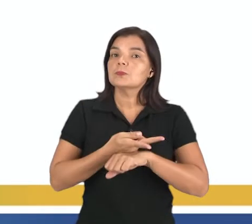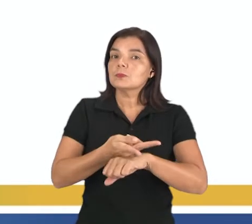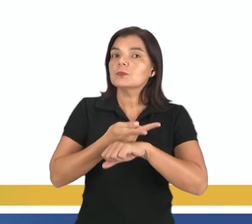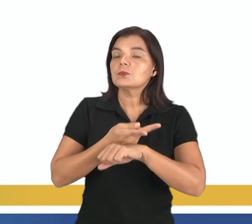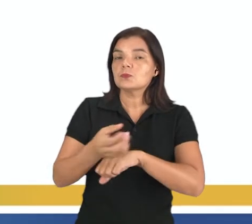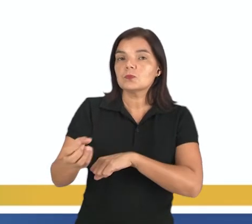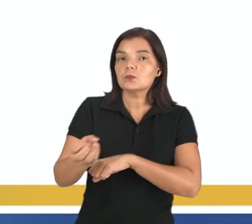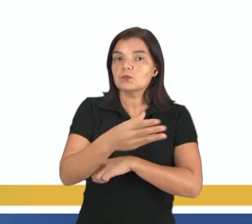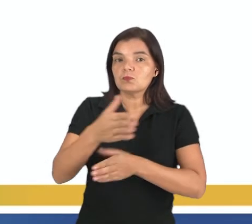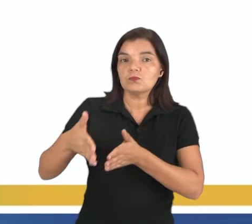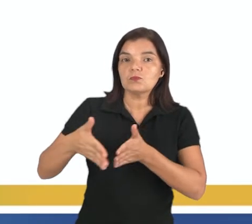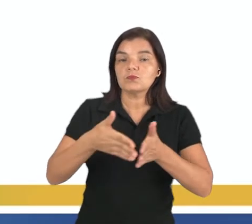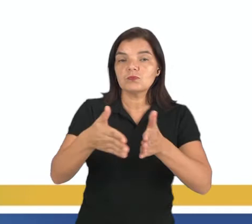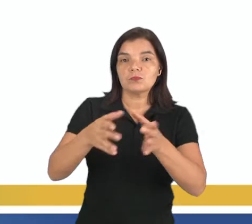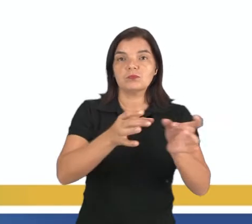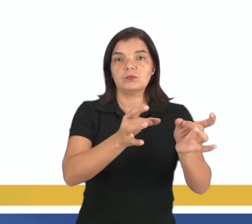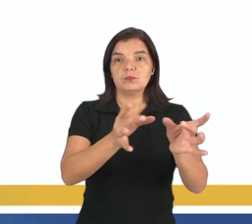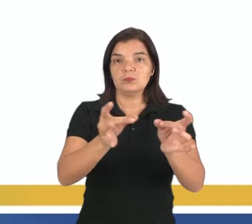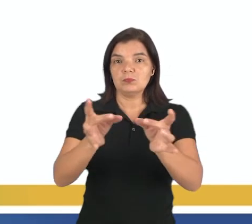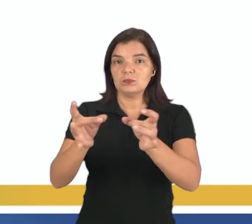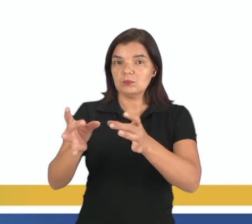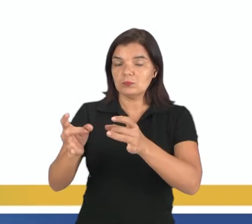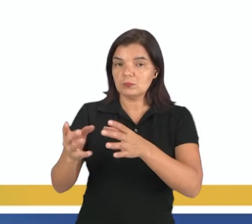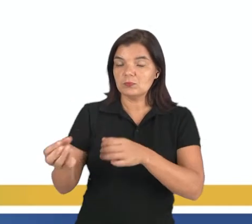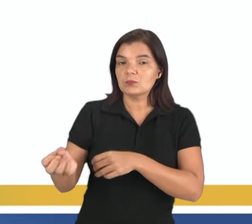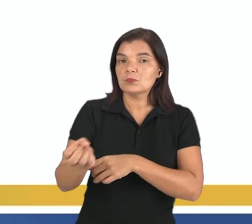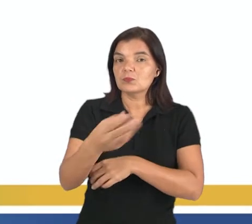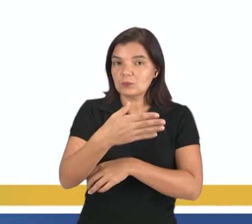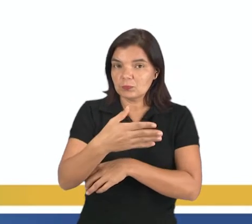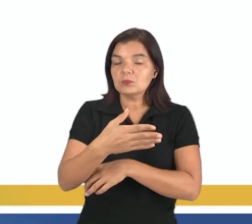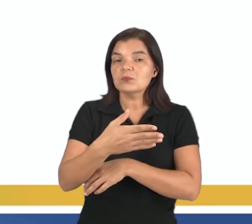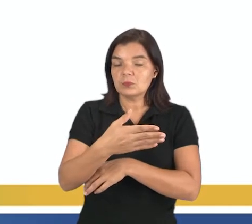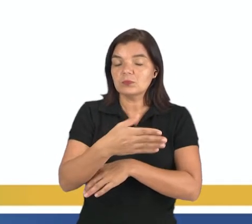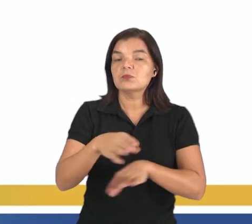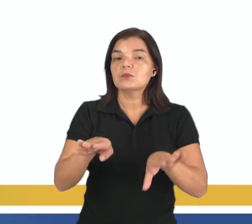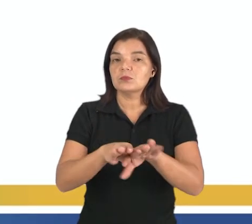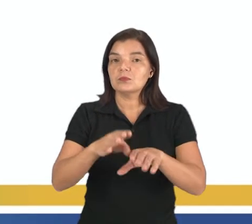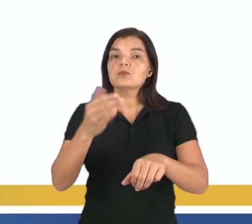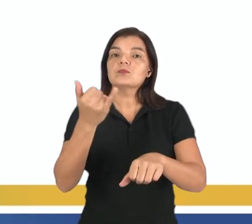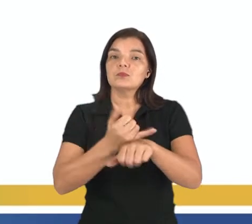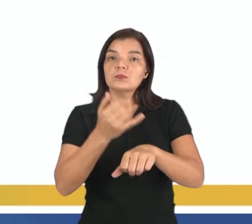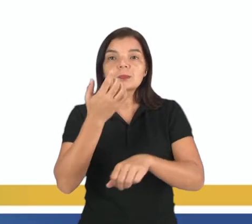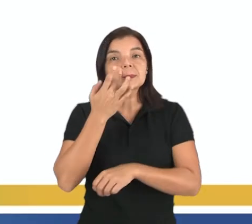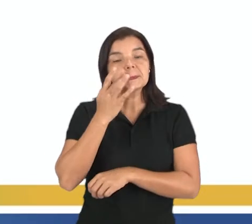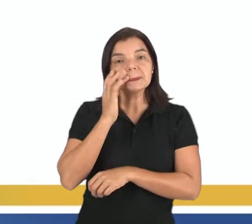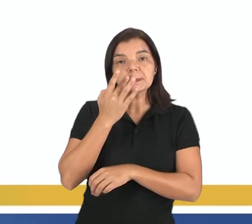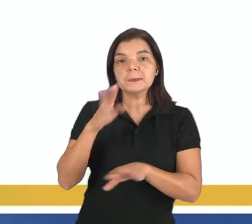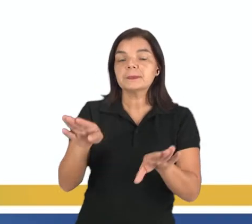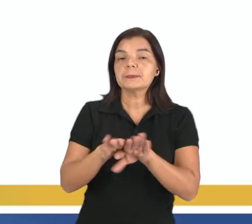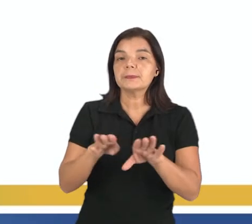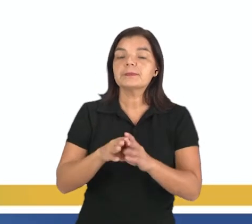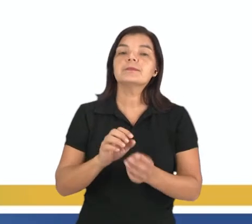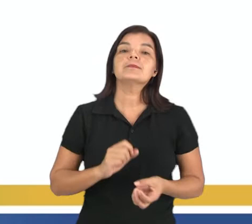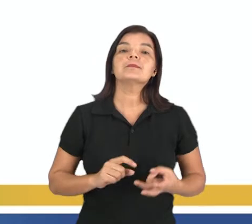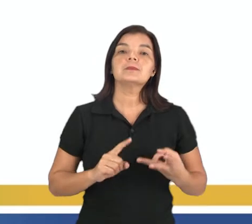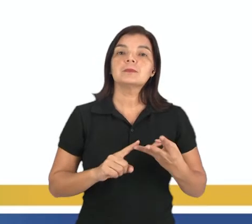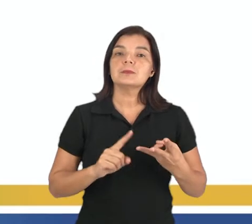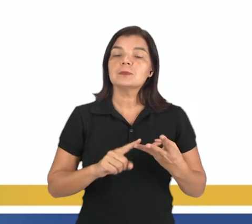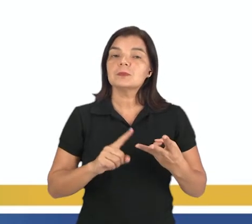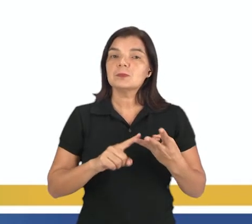novas rotas comerciais, procuravam novas especiarias, metais preciosos. E também